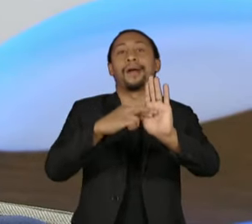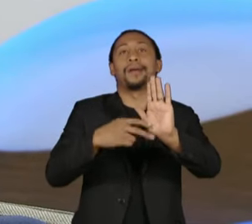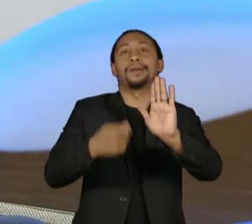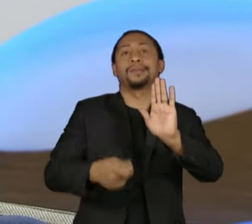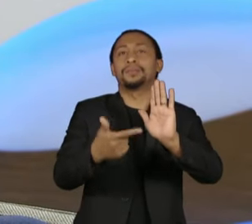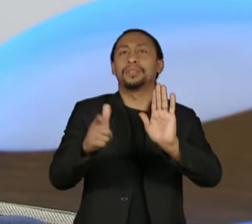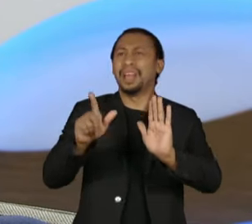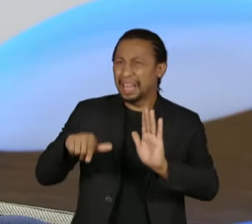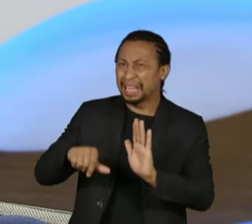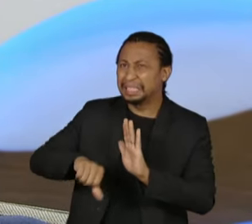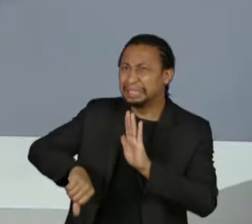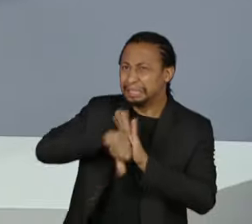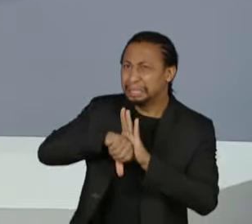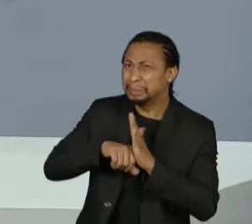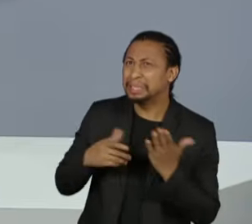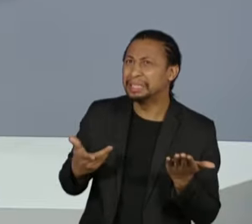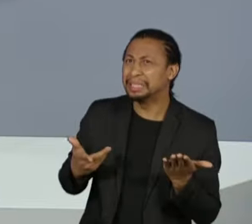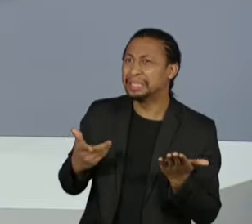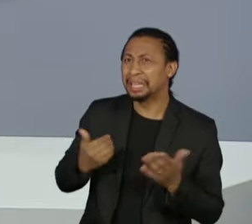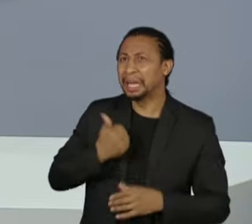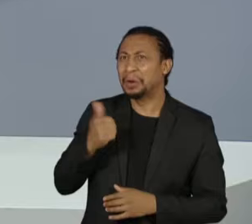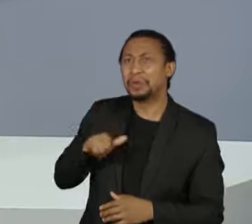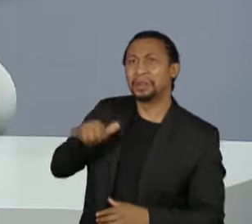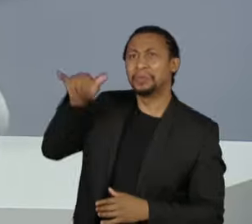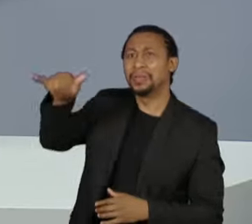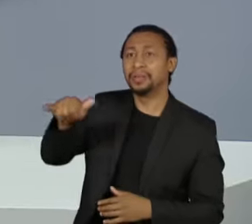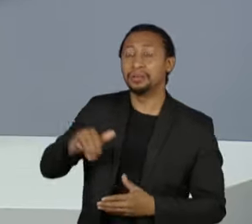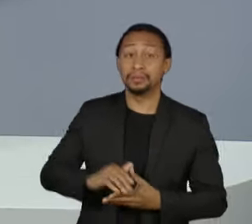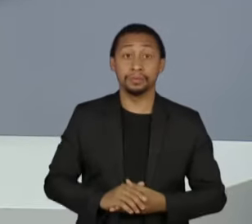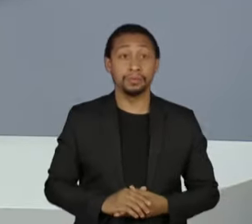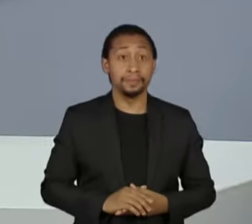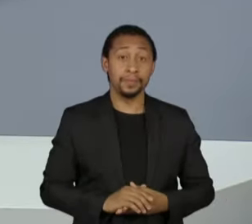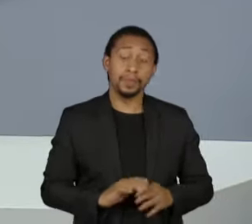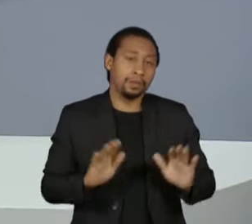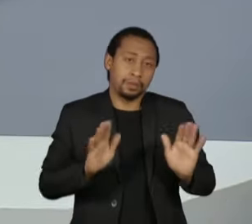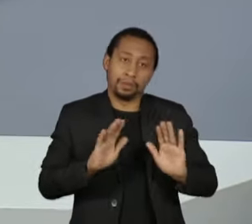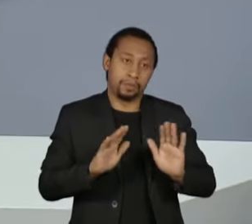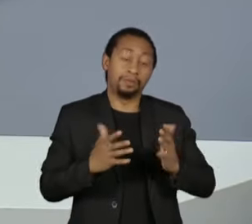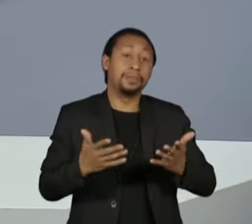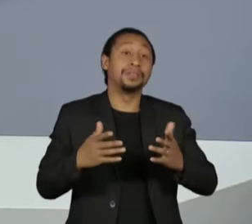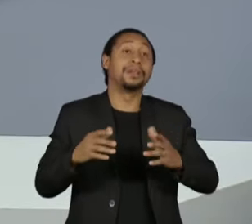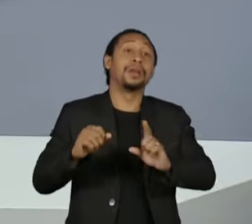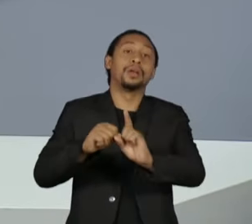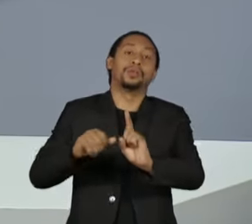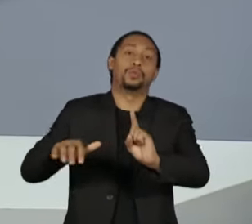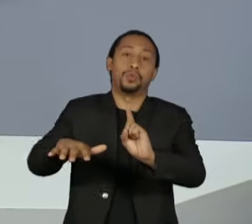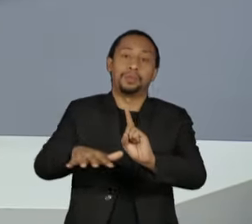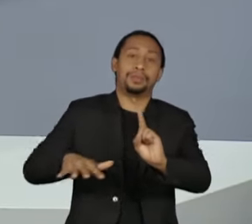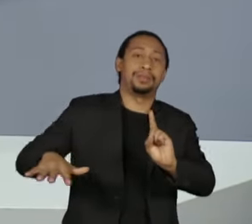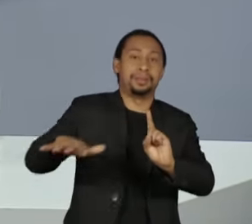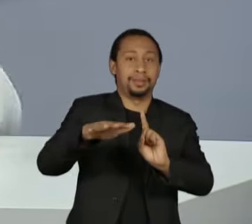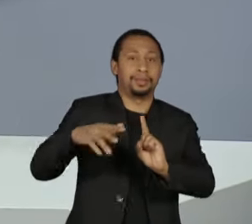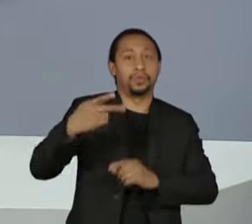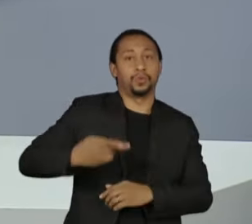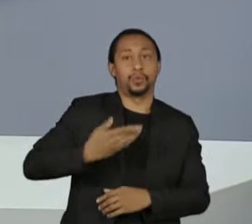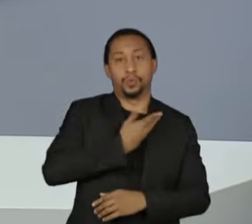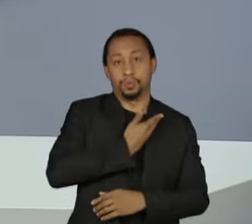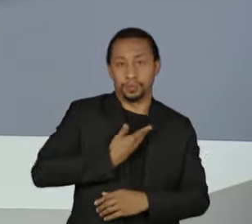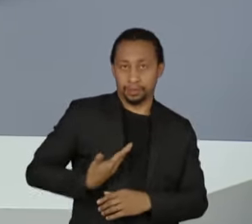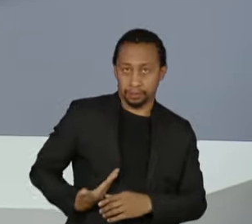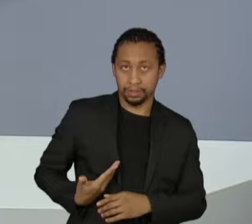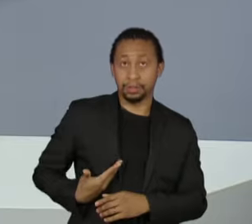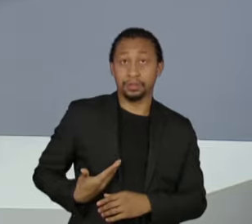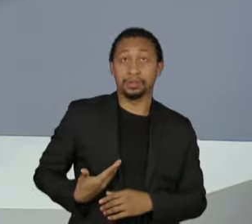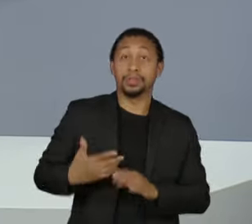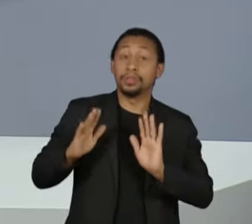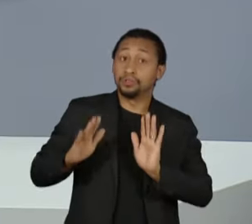crime? Não, não é uma questão de crime neste momento, é uma questão de tudo que a sociedade brasileira passou e do capitalismo